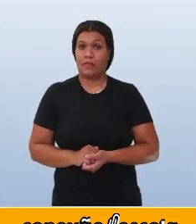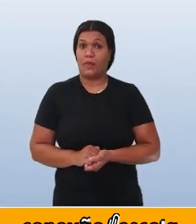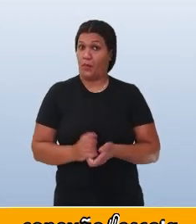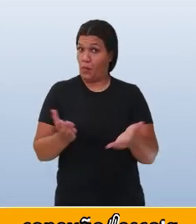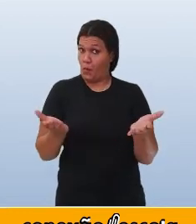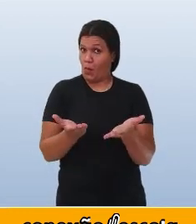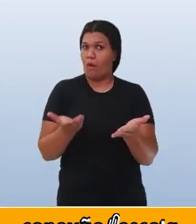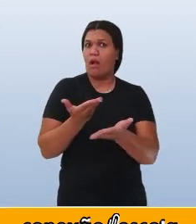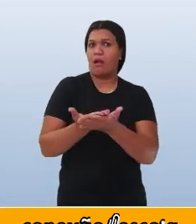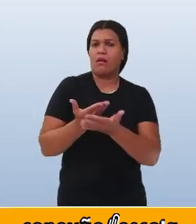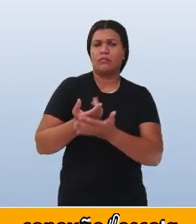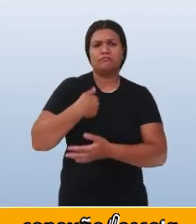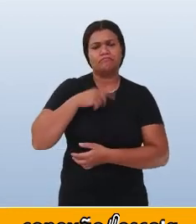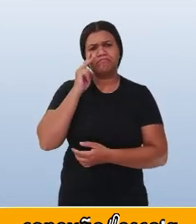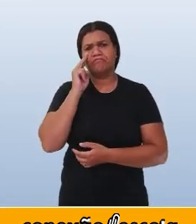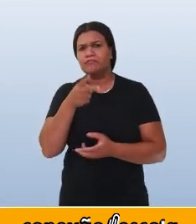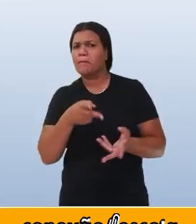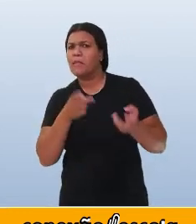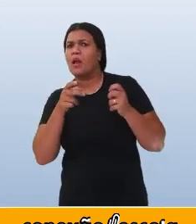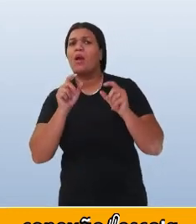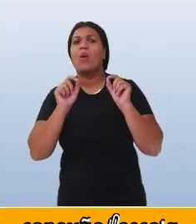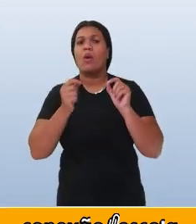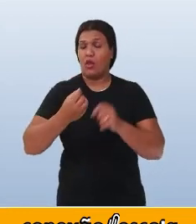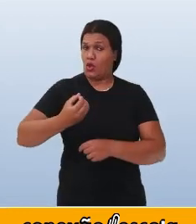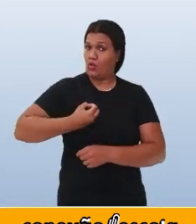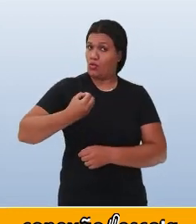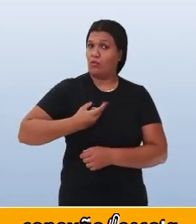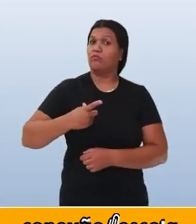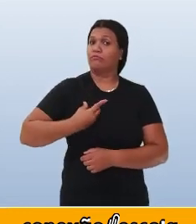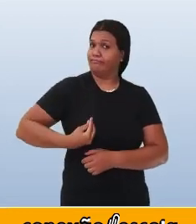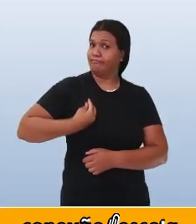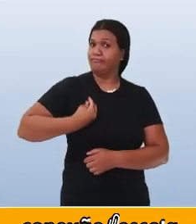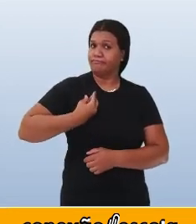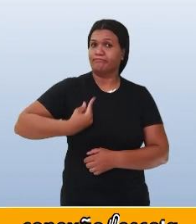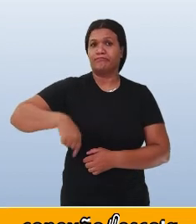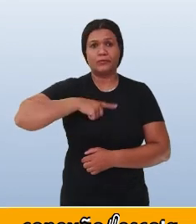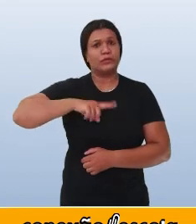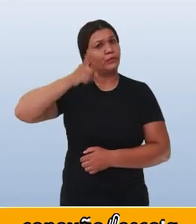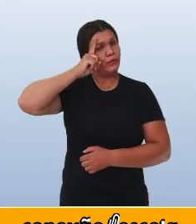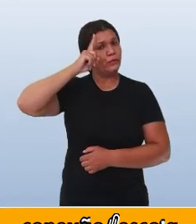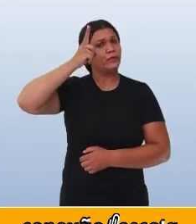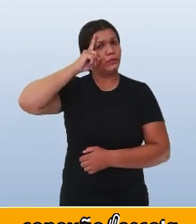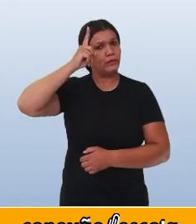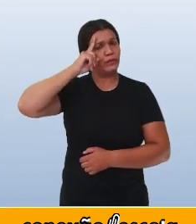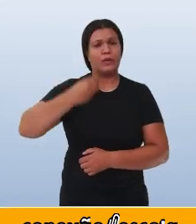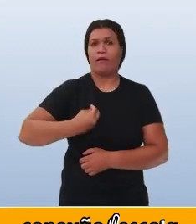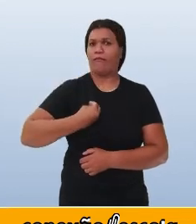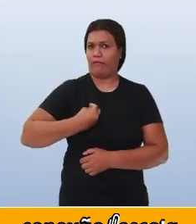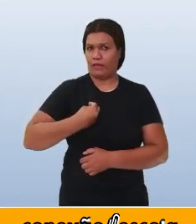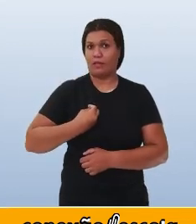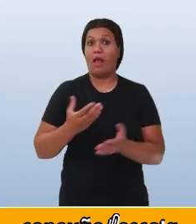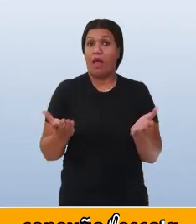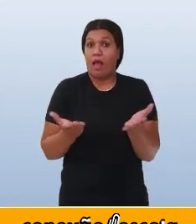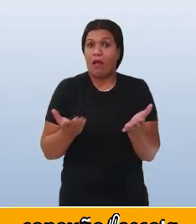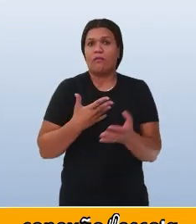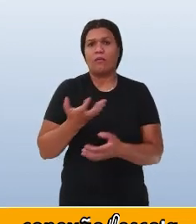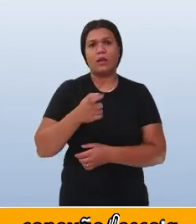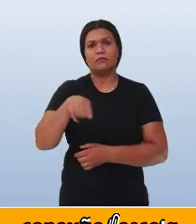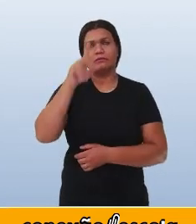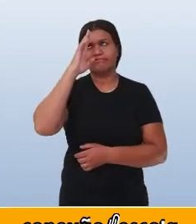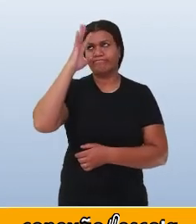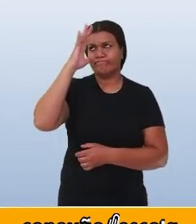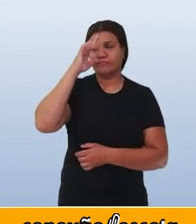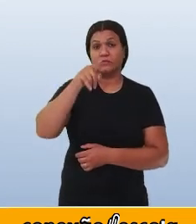aula, vimos que os números estão presentes em nosso dia a dia. E agora, quero que você pense e